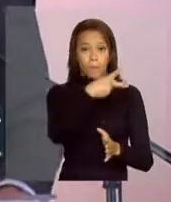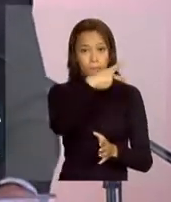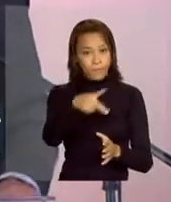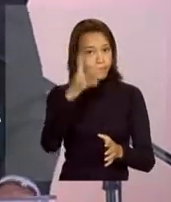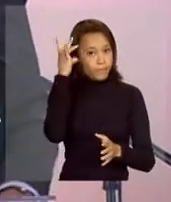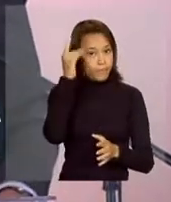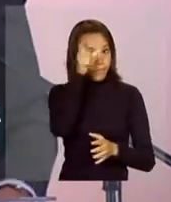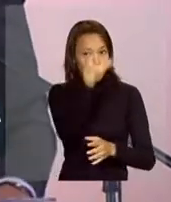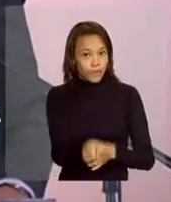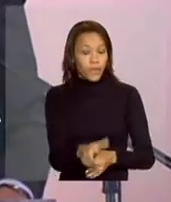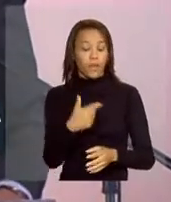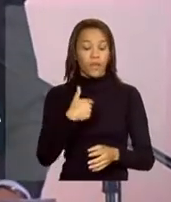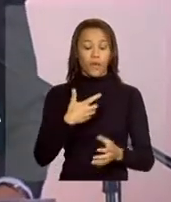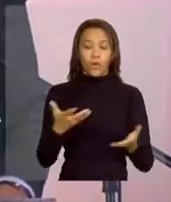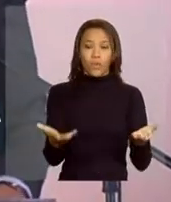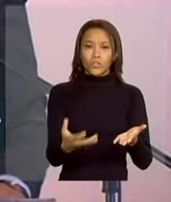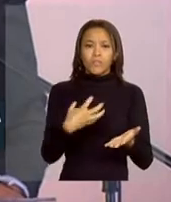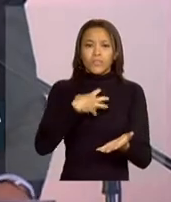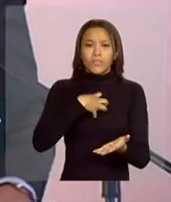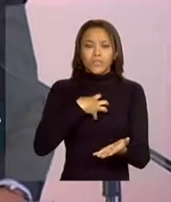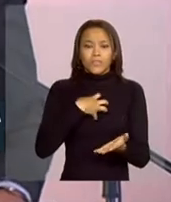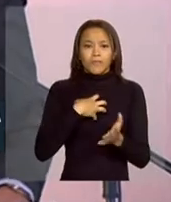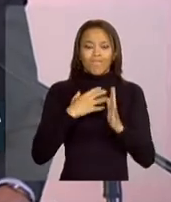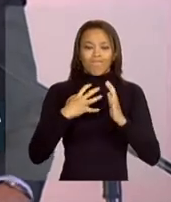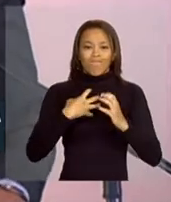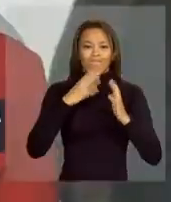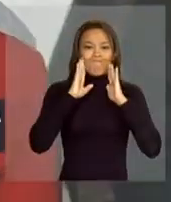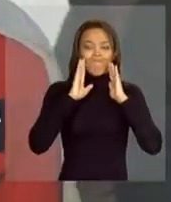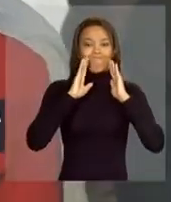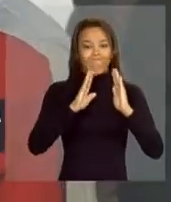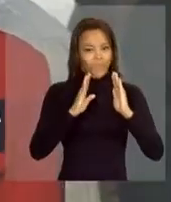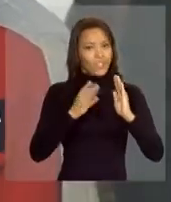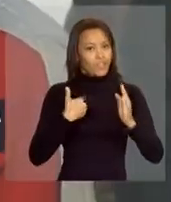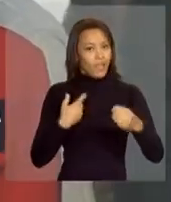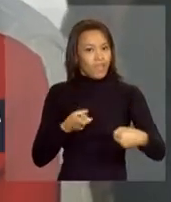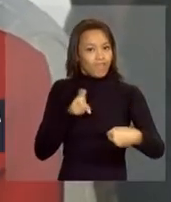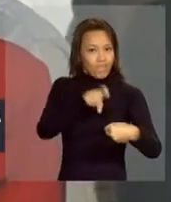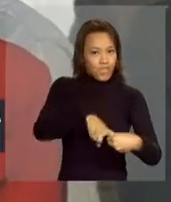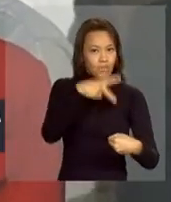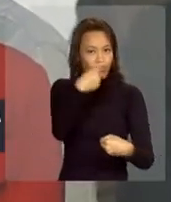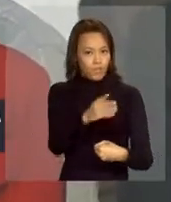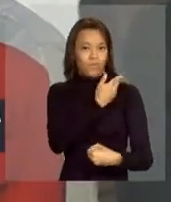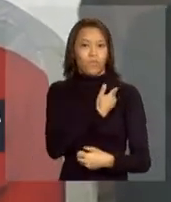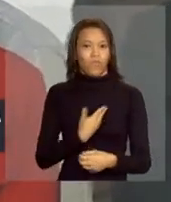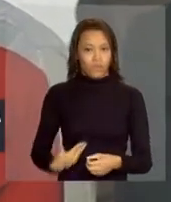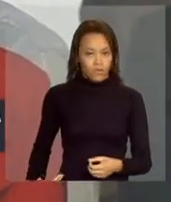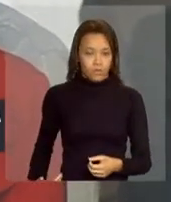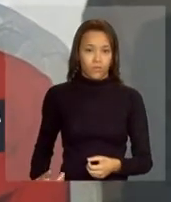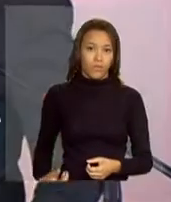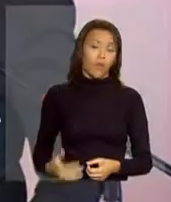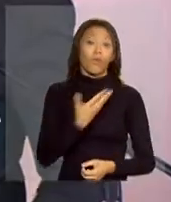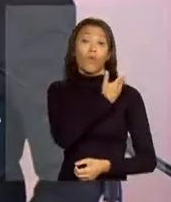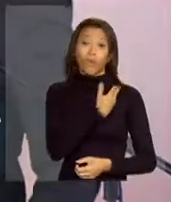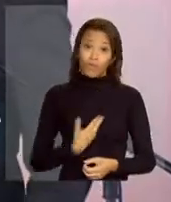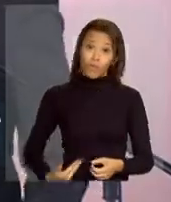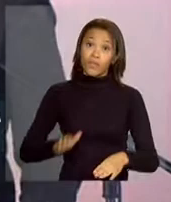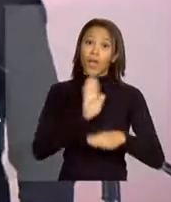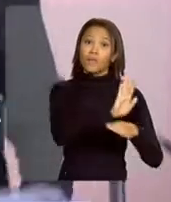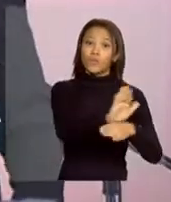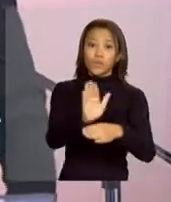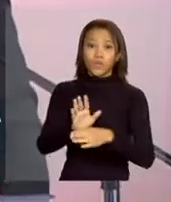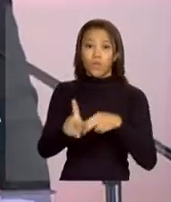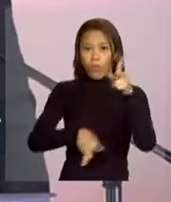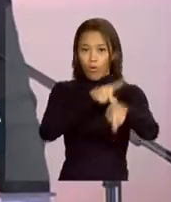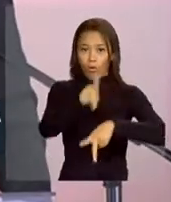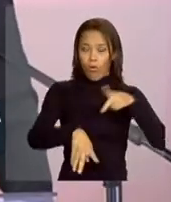eu quero dizer que me sinto honrado em participar do seu governo, um governo que serve ao povo brasileiro